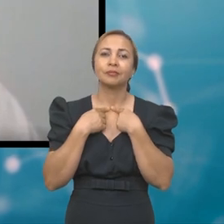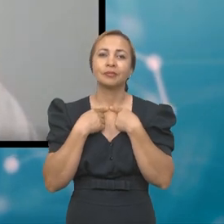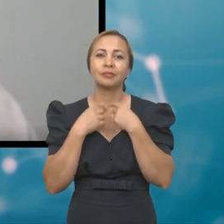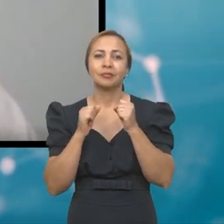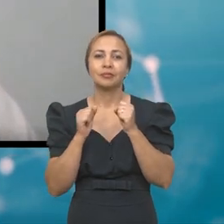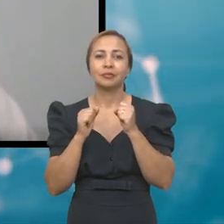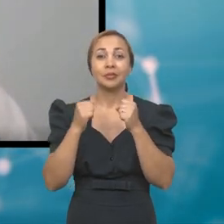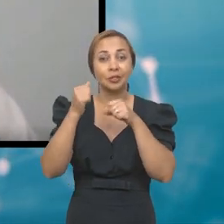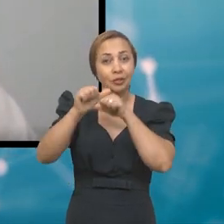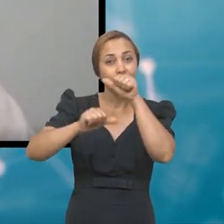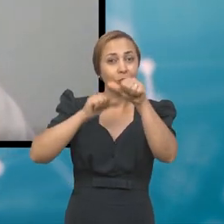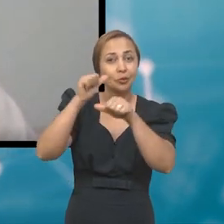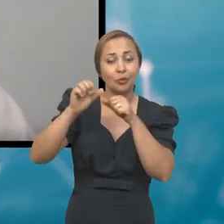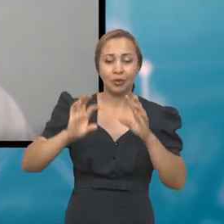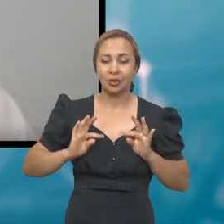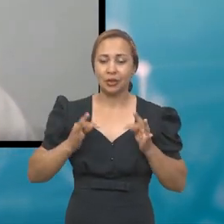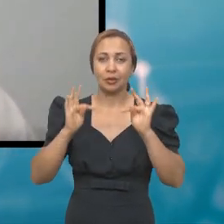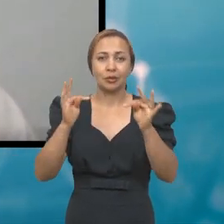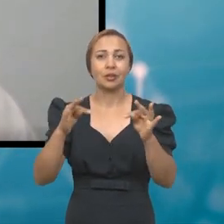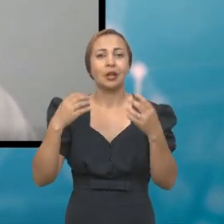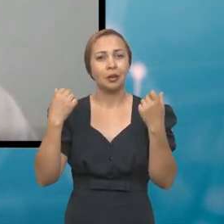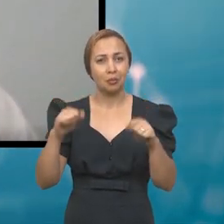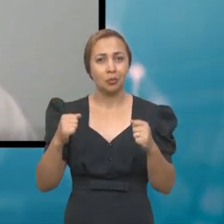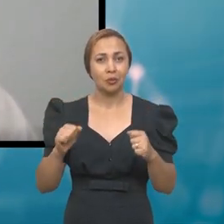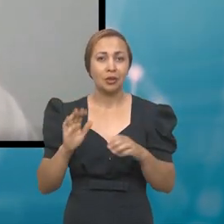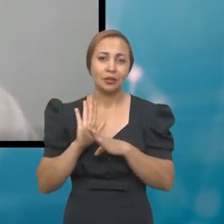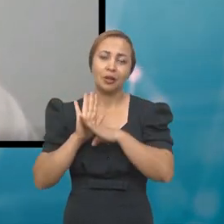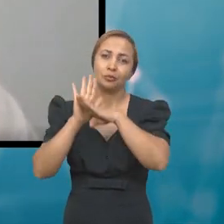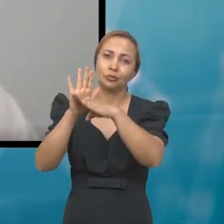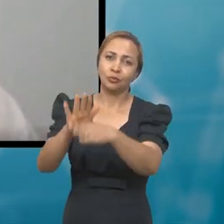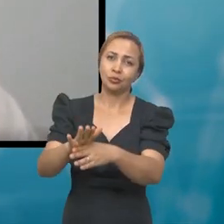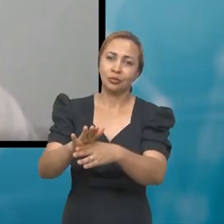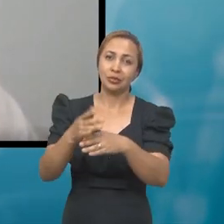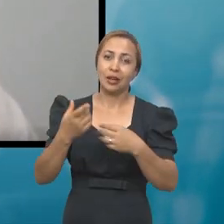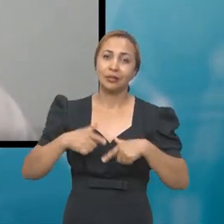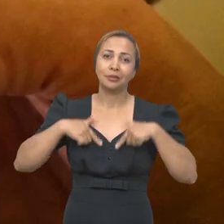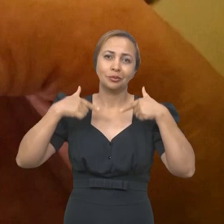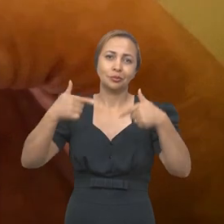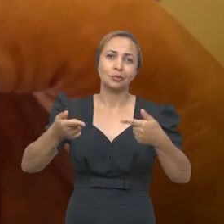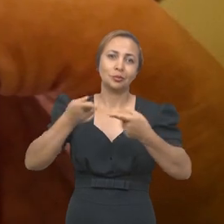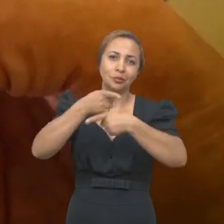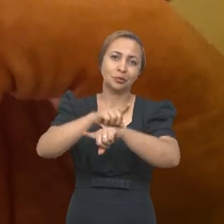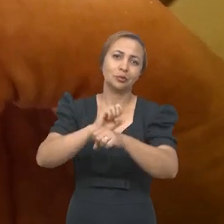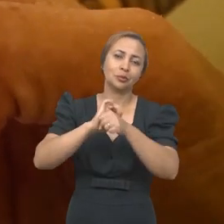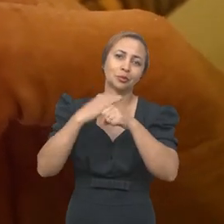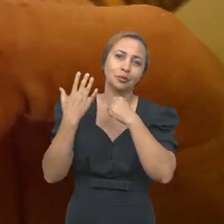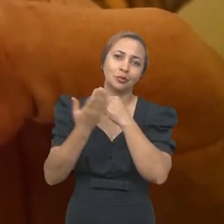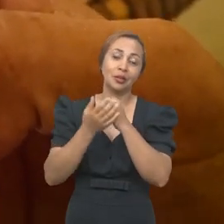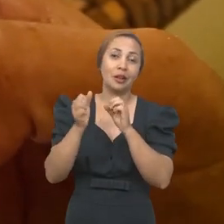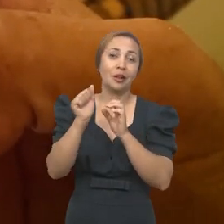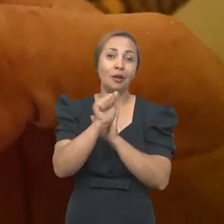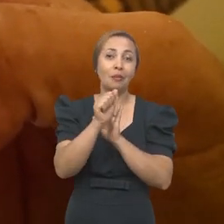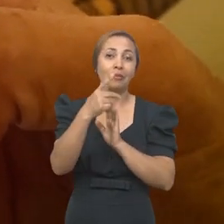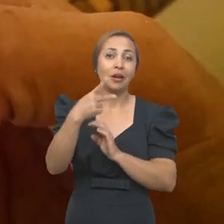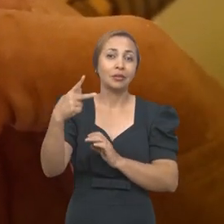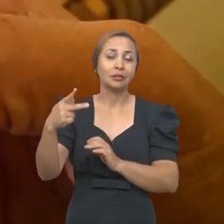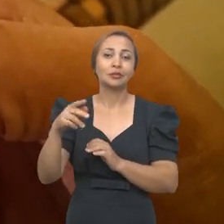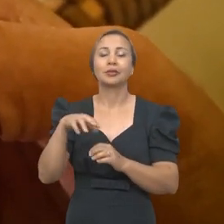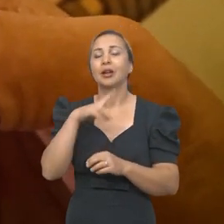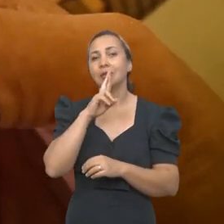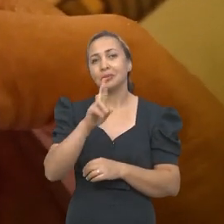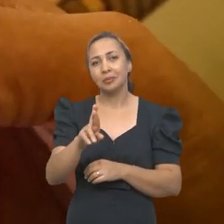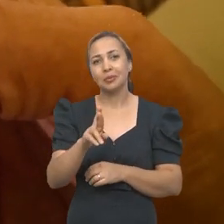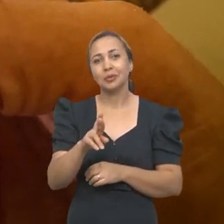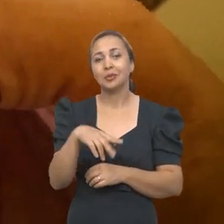de desenvolver tecnologias que pudessem ajudar no combate. O aplicativo é um dos resultados